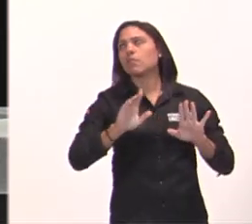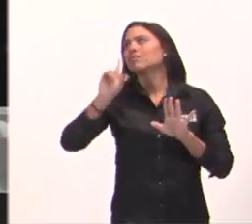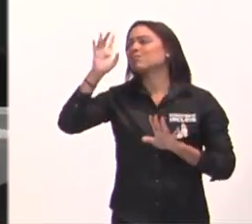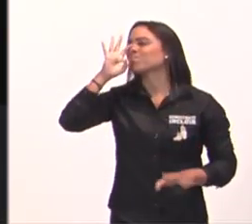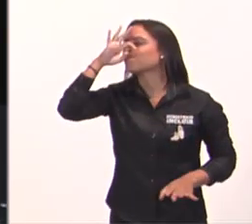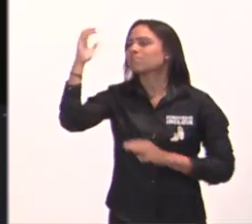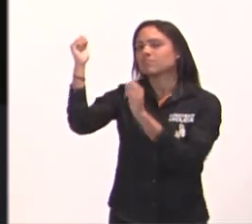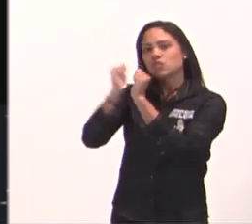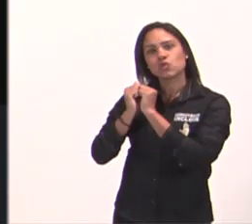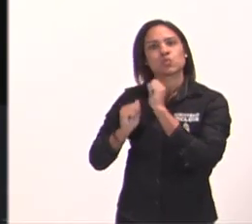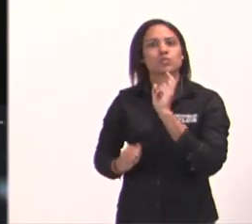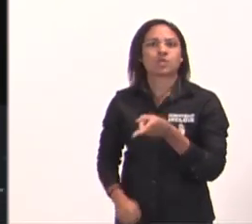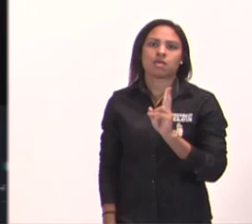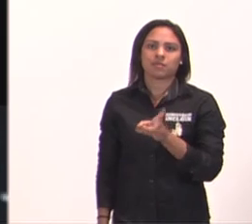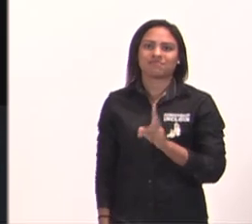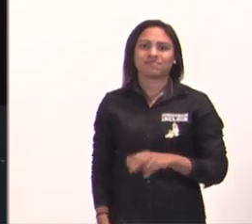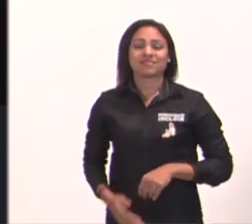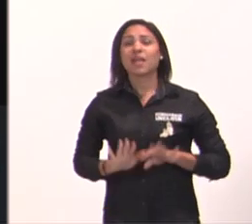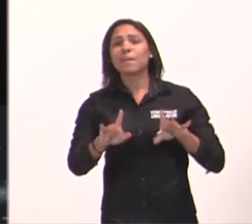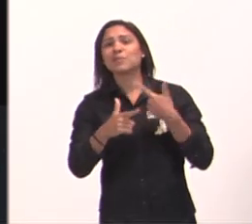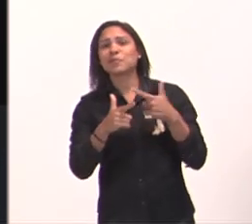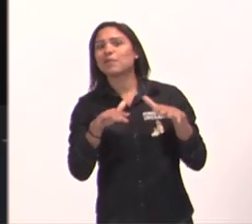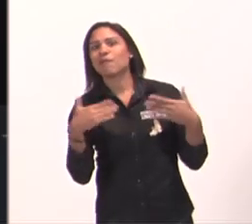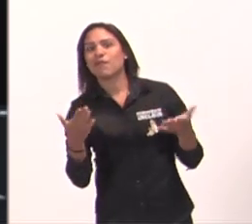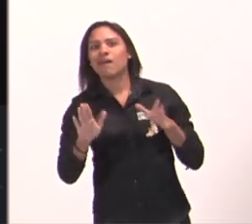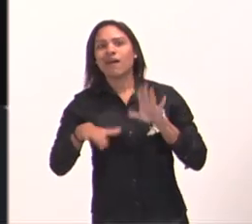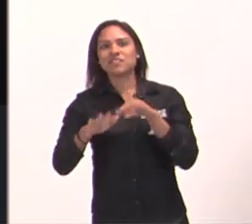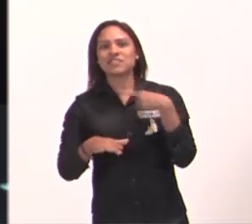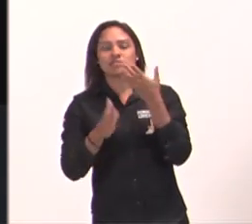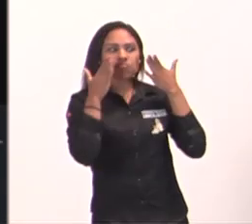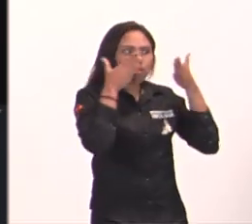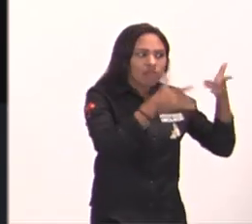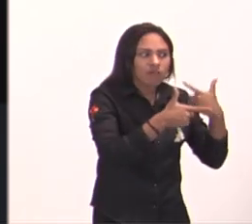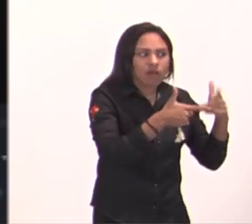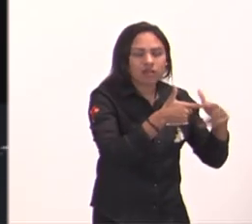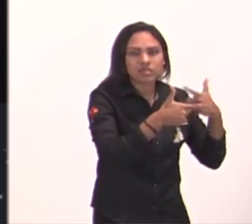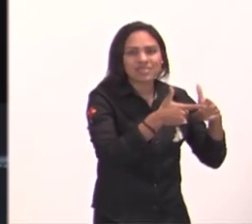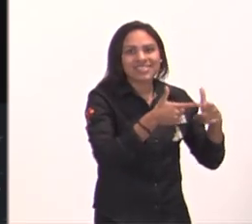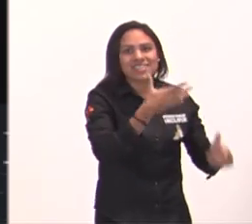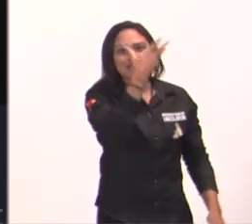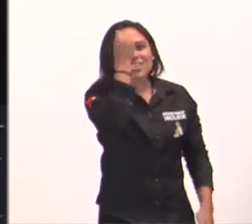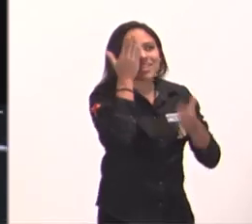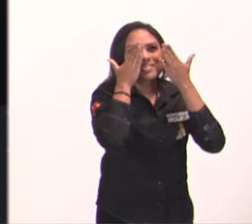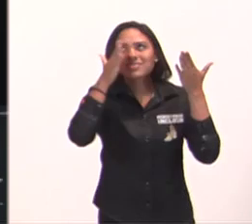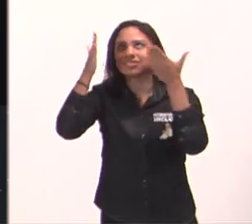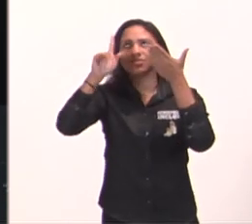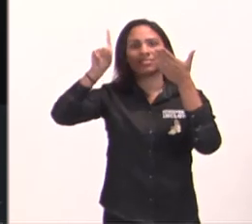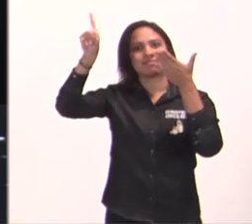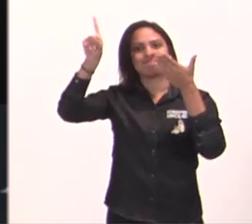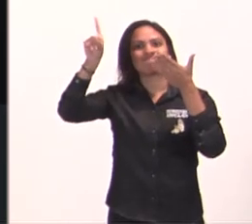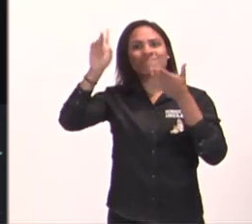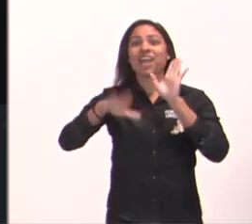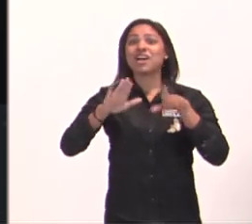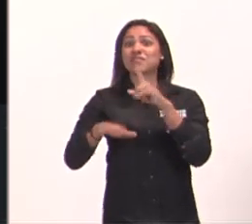o problema, problema é que muitas vezes, a gente está tão focado no problema, que a gente esquece de olhar para Deus, a gente